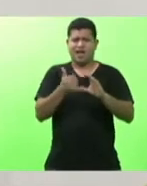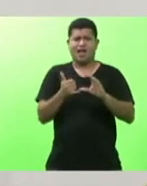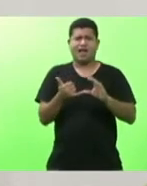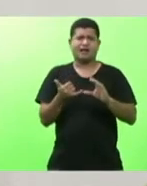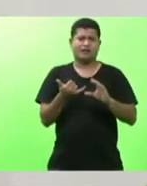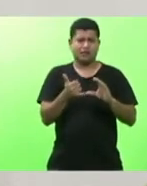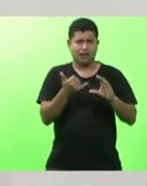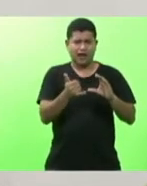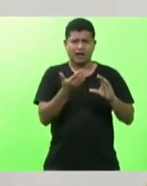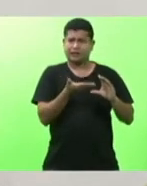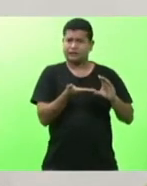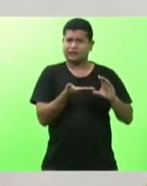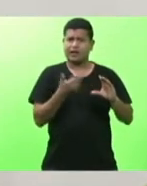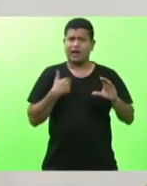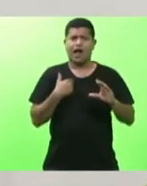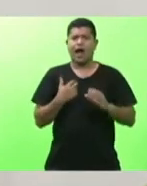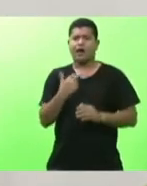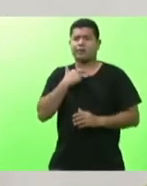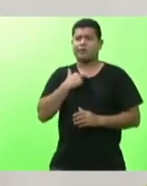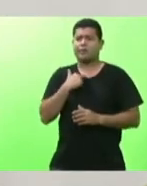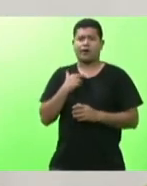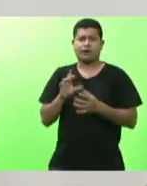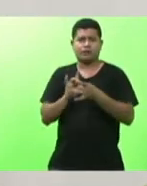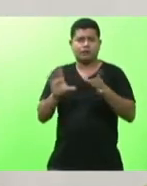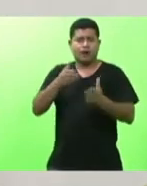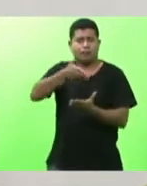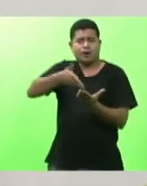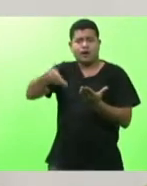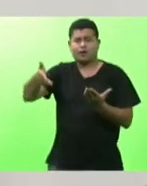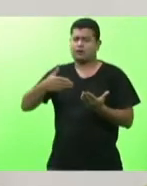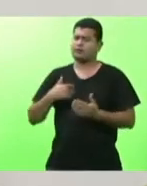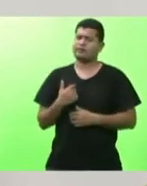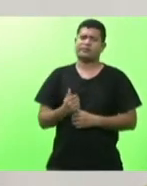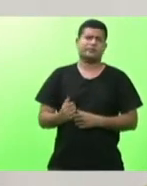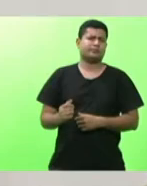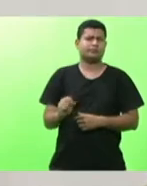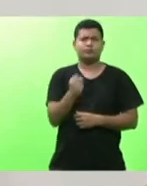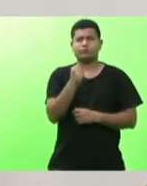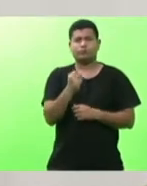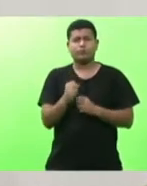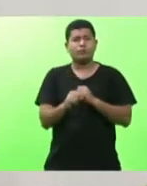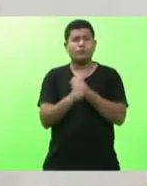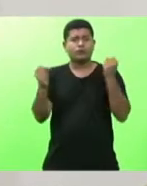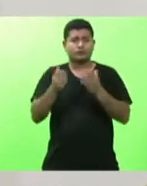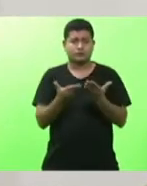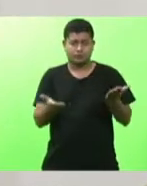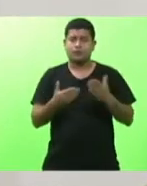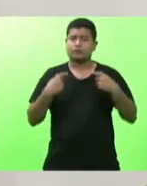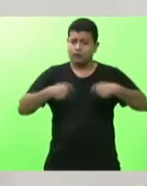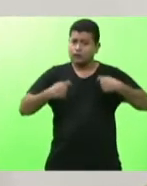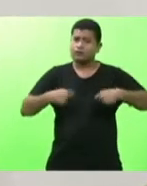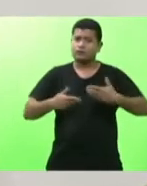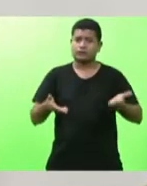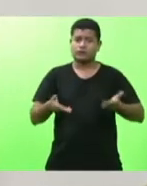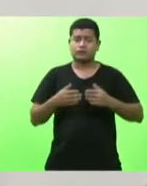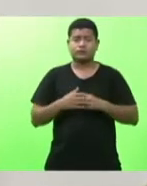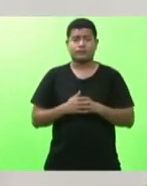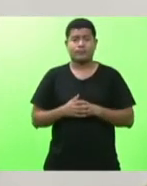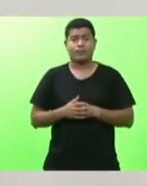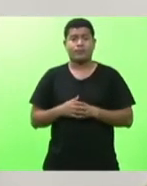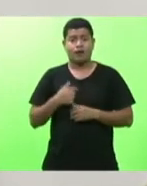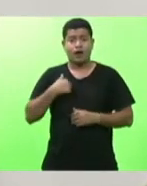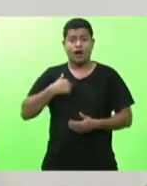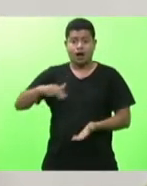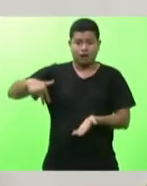minimamente ofertar esse parcelamento para esse contribuinte que quer abrir um negócio e eu faço voz